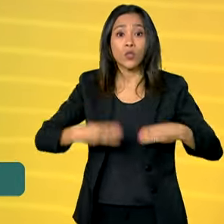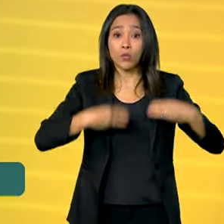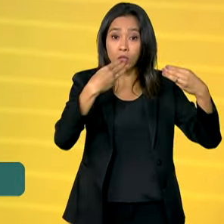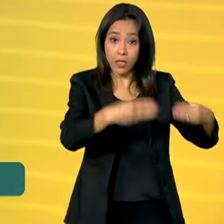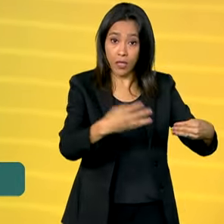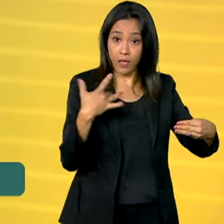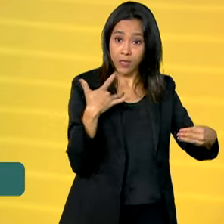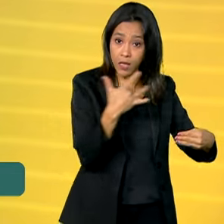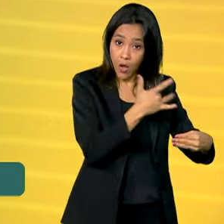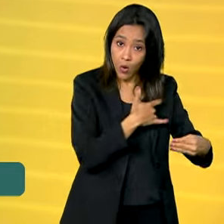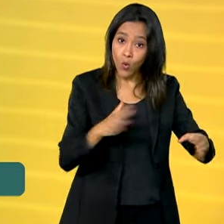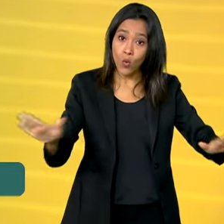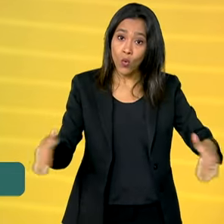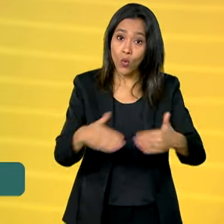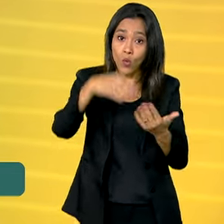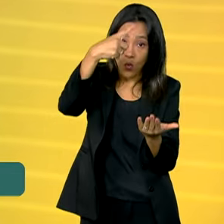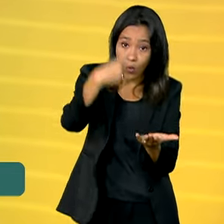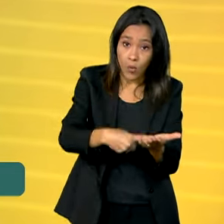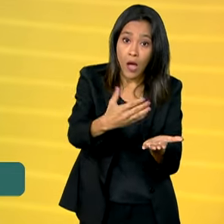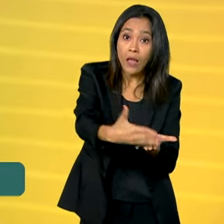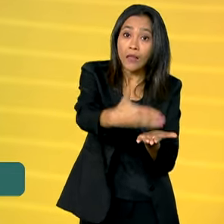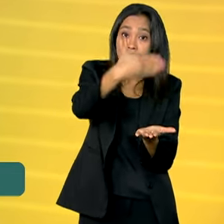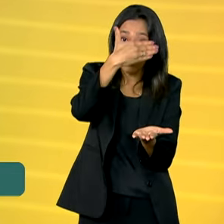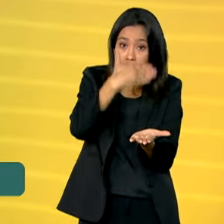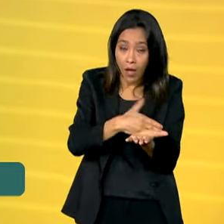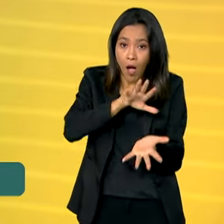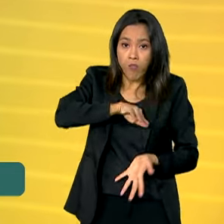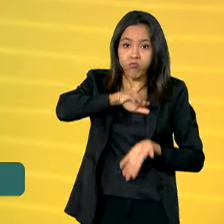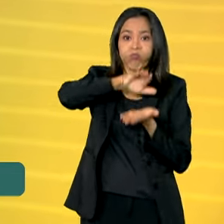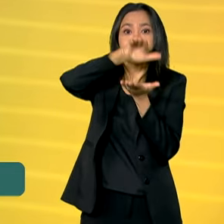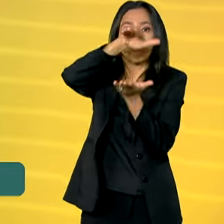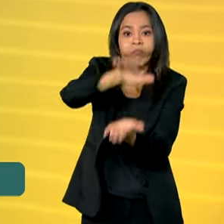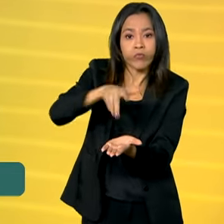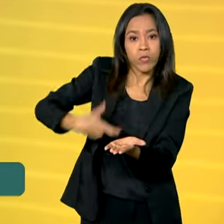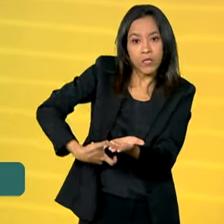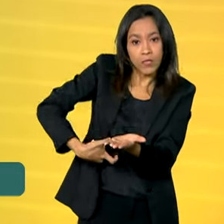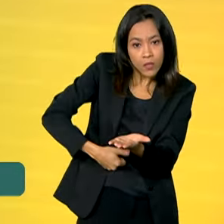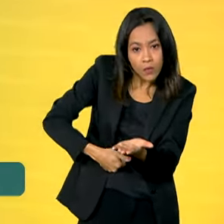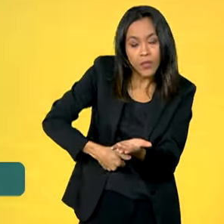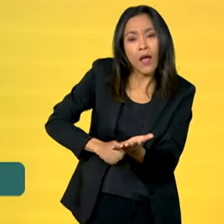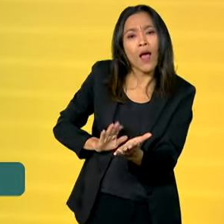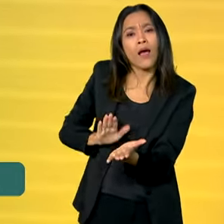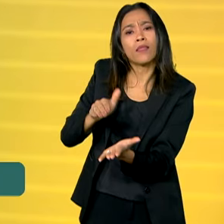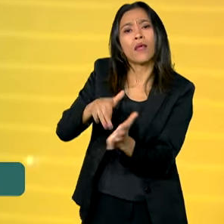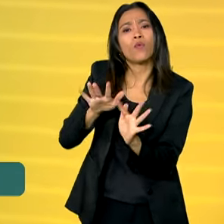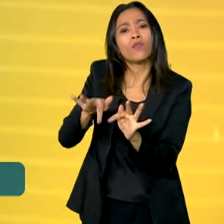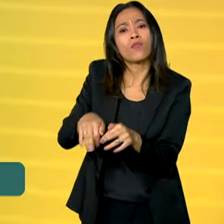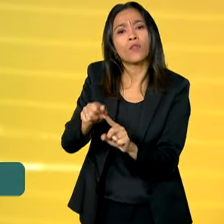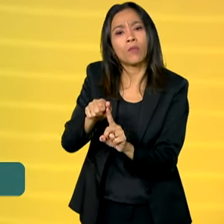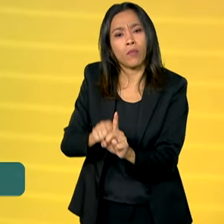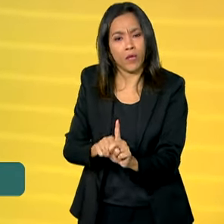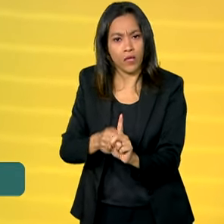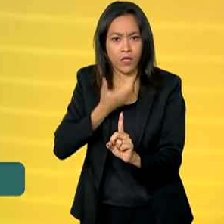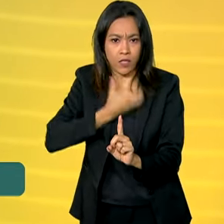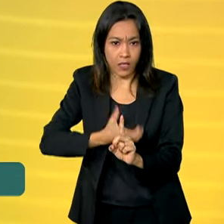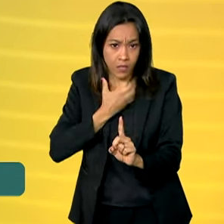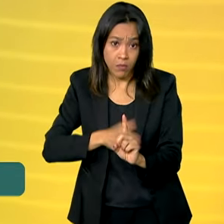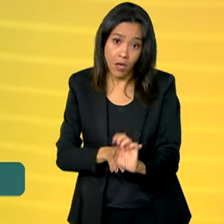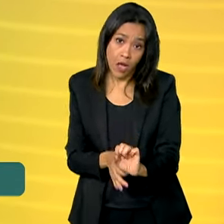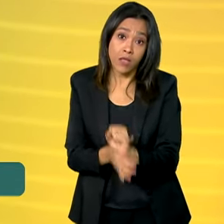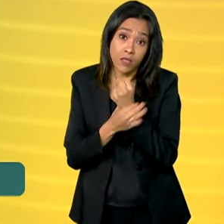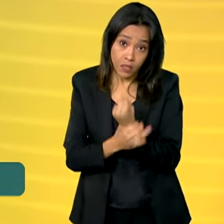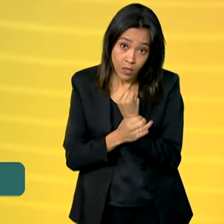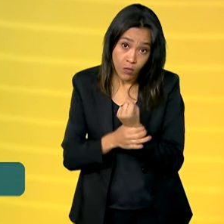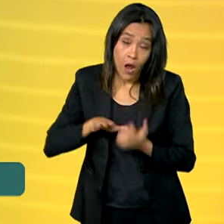acordo para antecipar a entrega de uma nova remessa de insulina até o fim de dezembro e garantir o abastecimento no SUS.